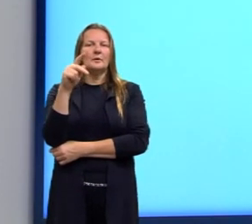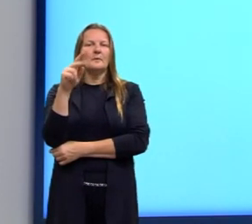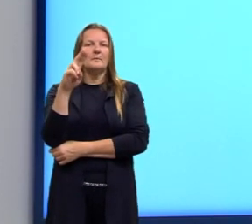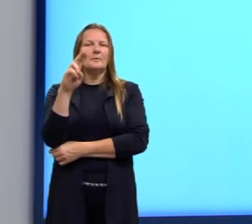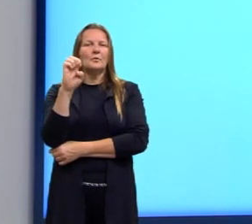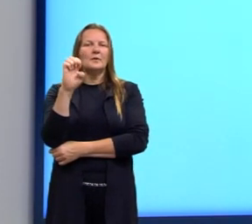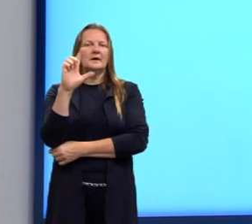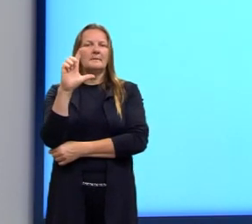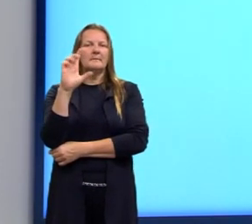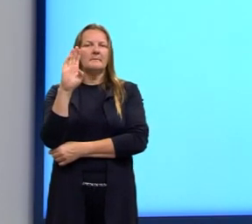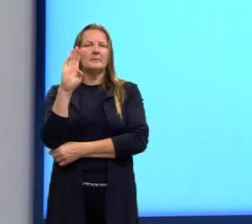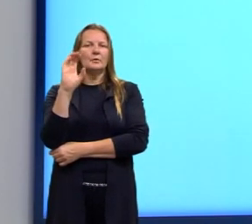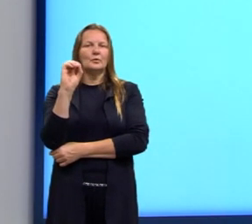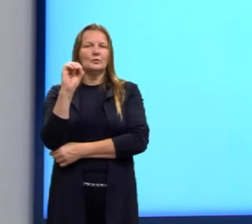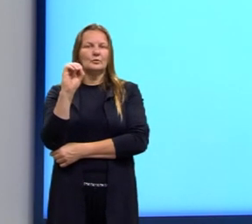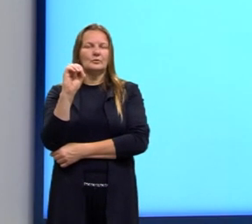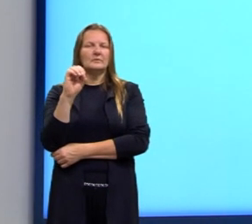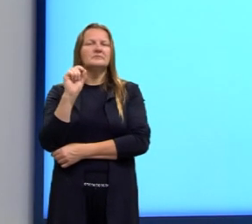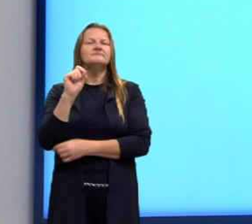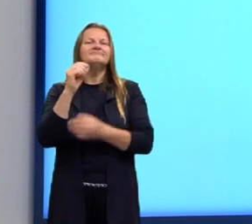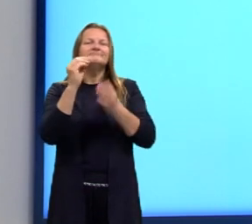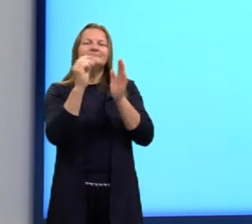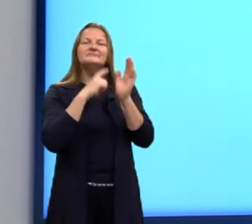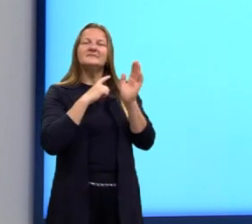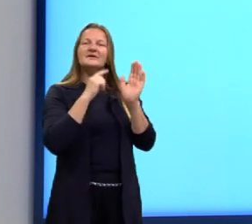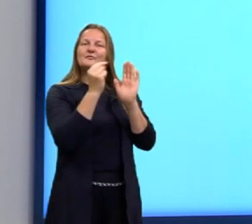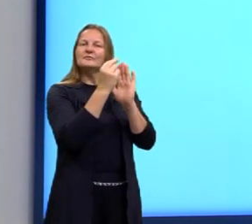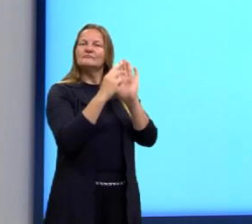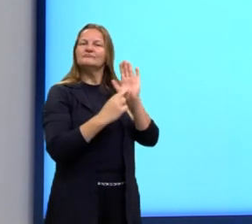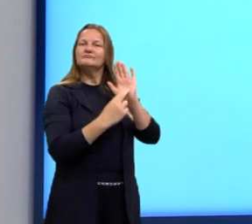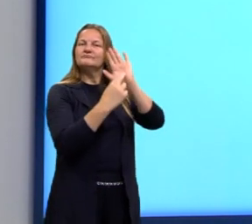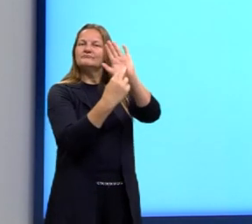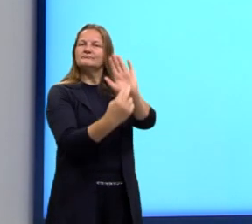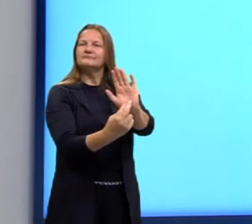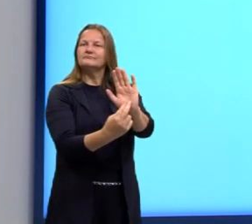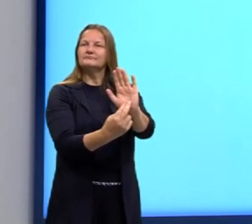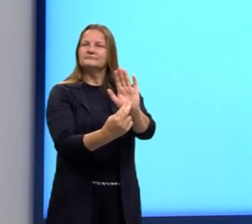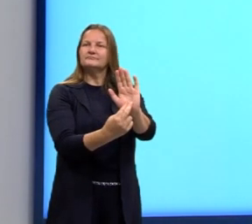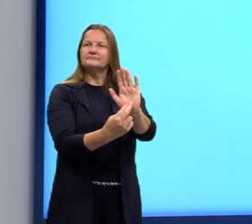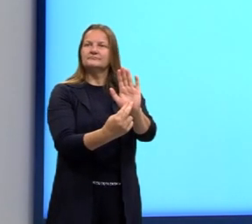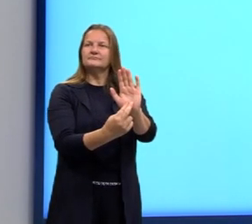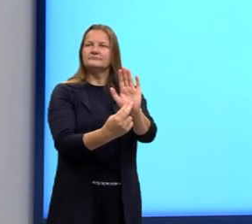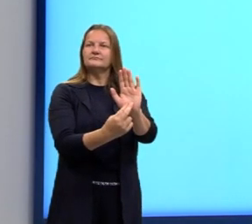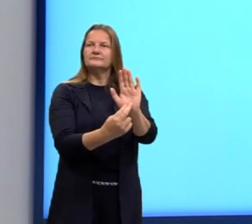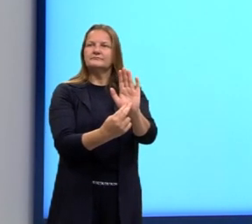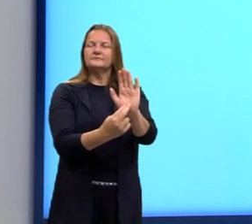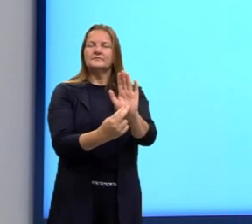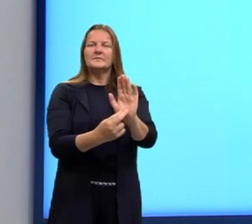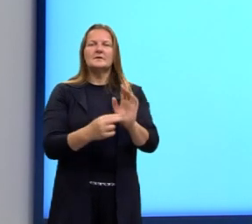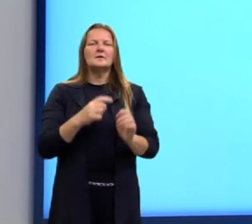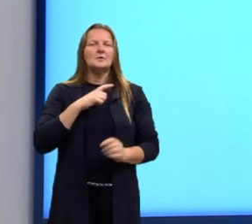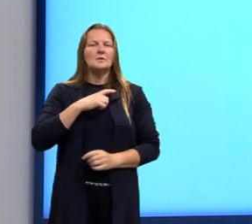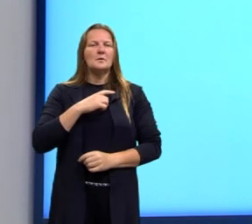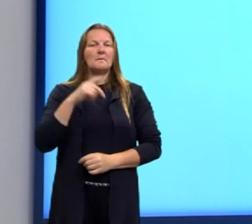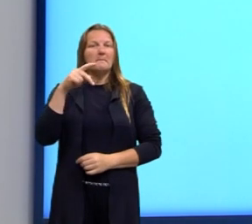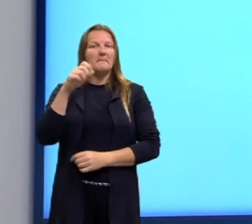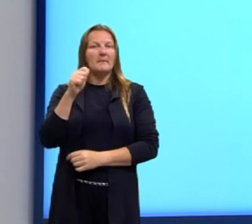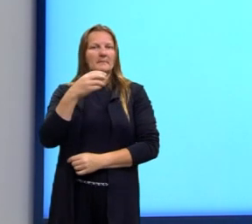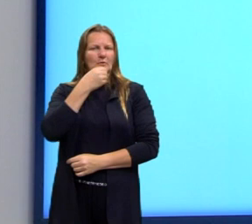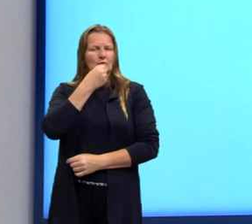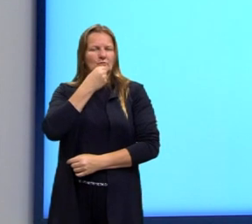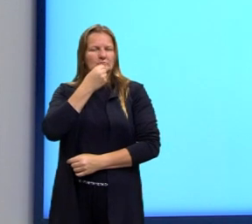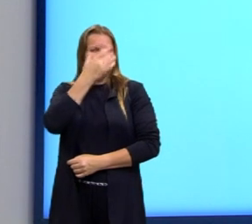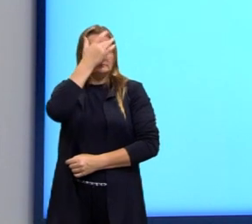nós vamos ter, gente, a representação do indivíduo Pablo, que